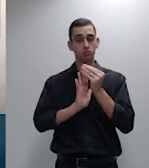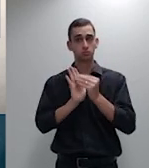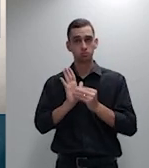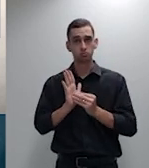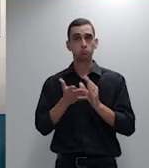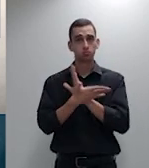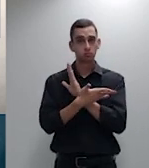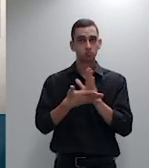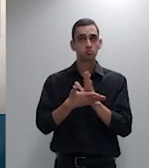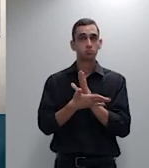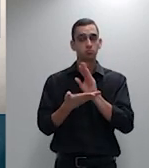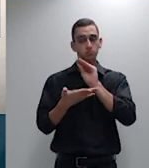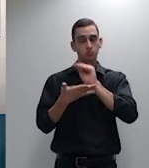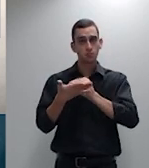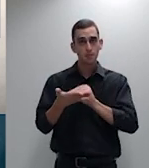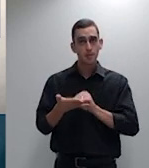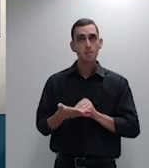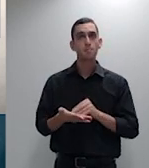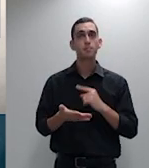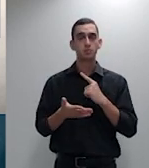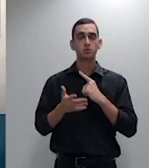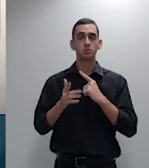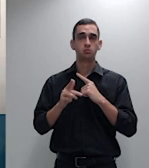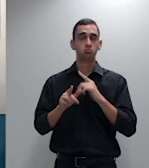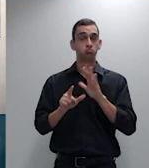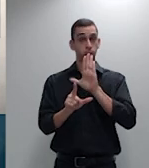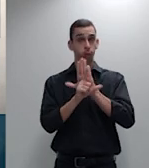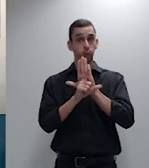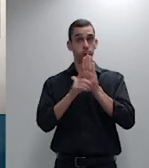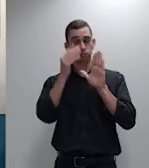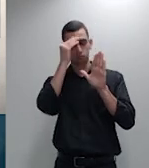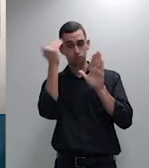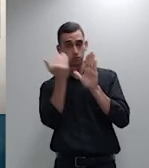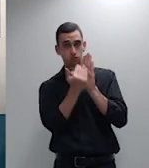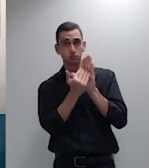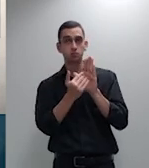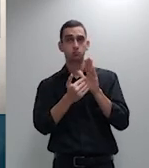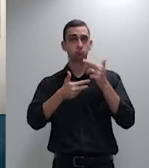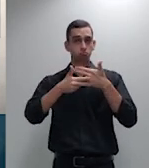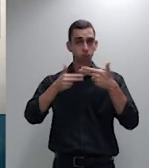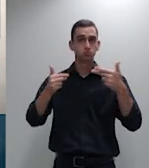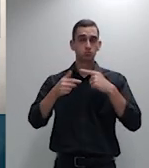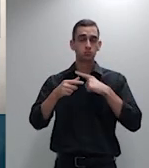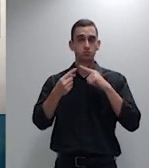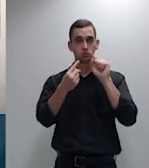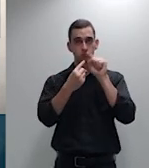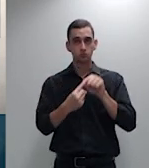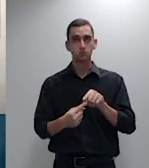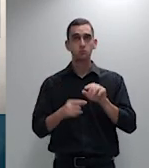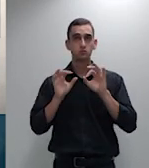legitimidade da NT-RP no plano dos consumidores